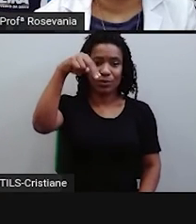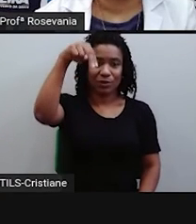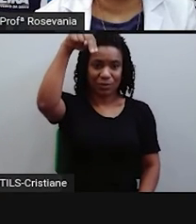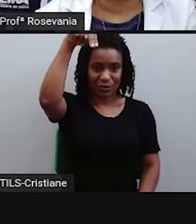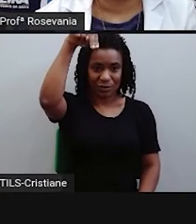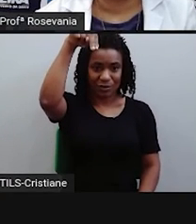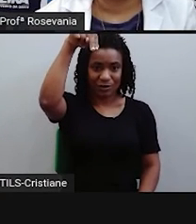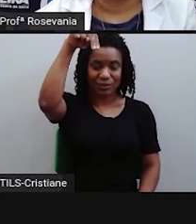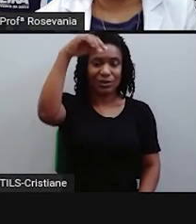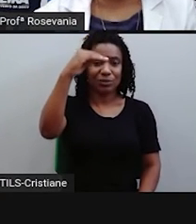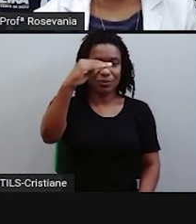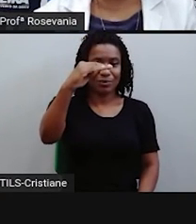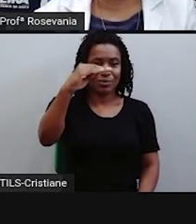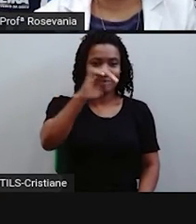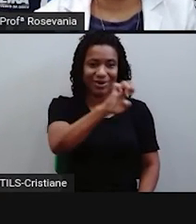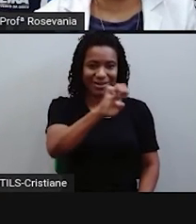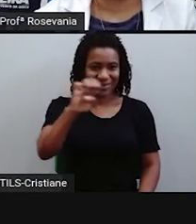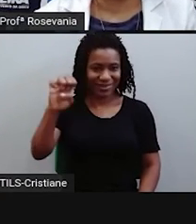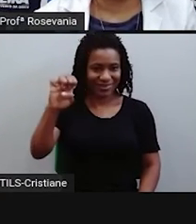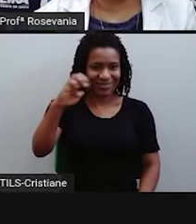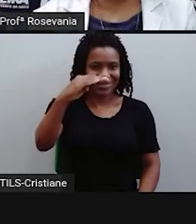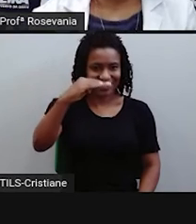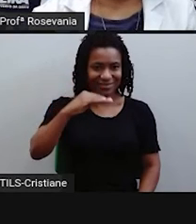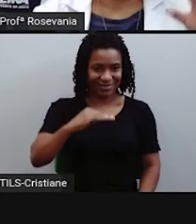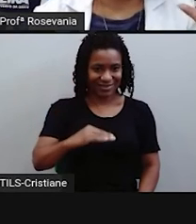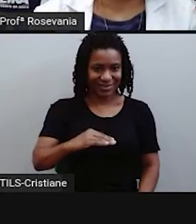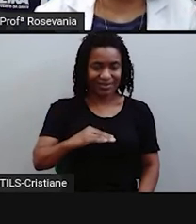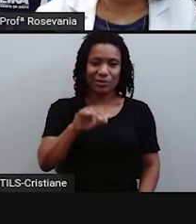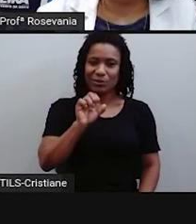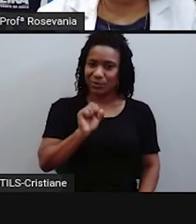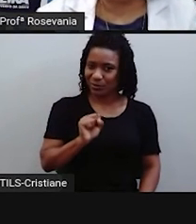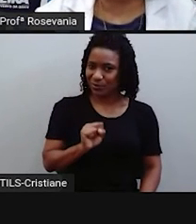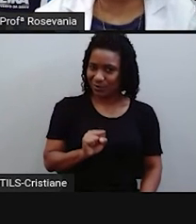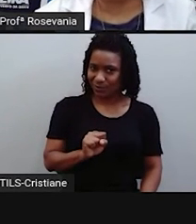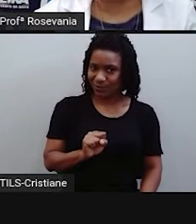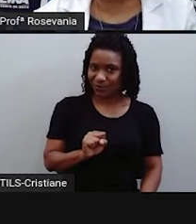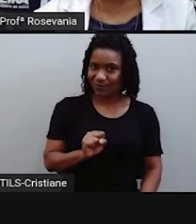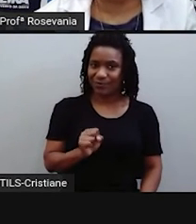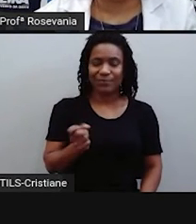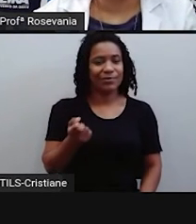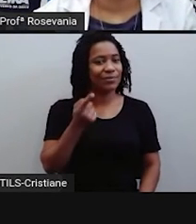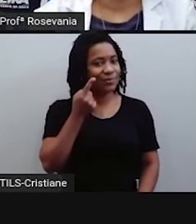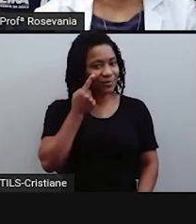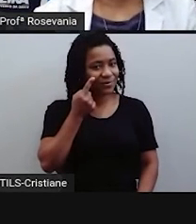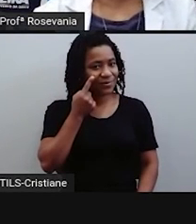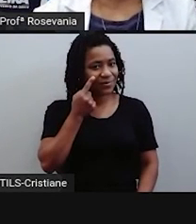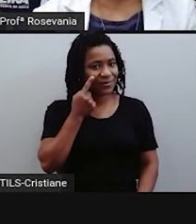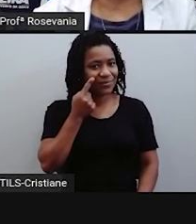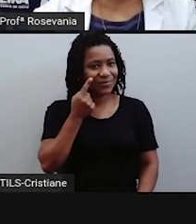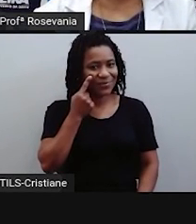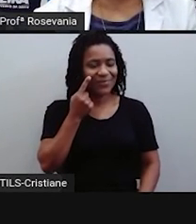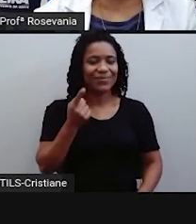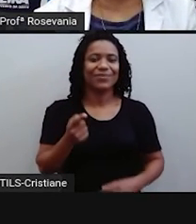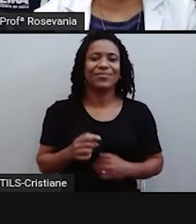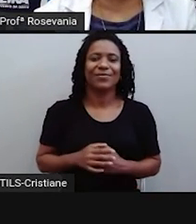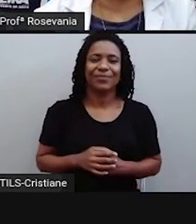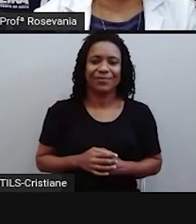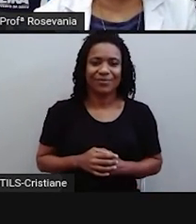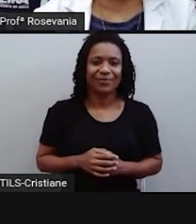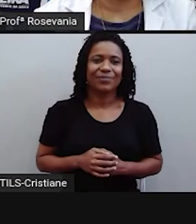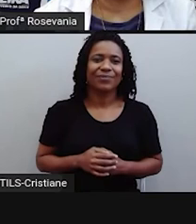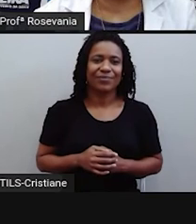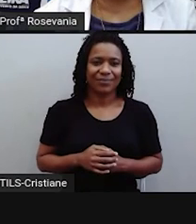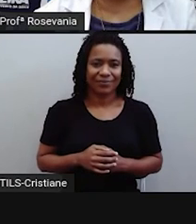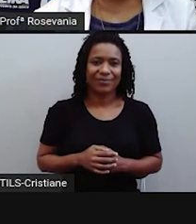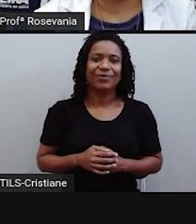abaixo desta linha é hemisfério sul. Vamos juntar agora essas informações? Então eu vou pegar agora as